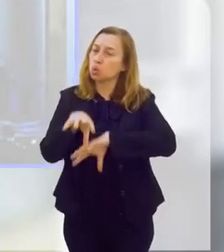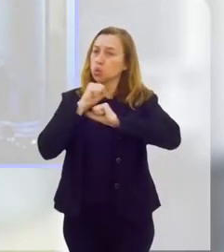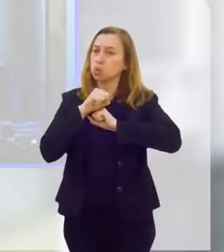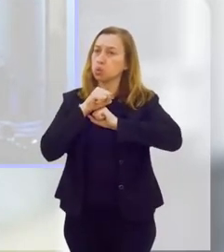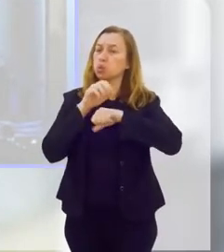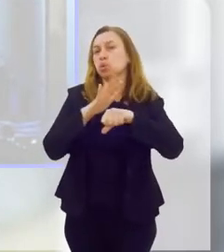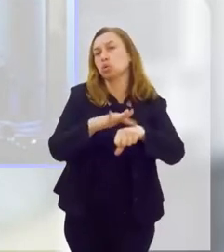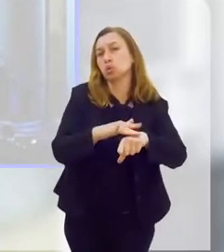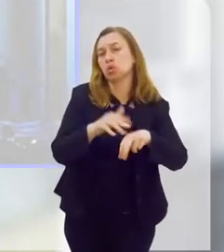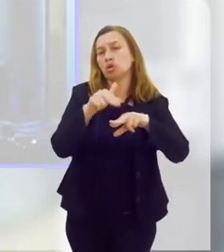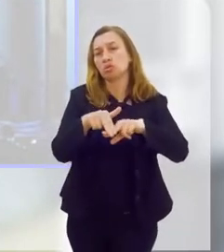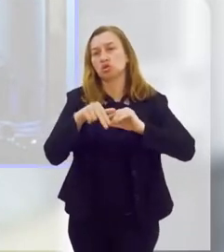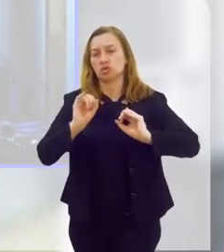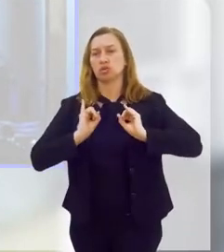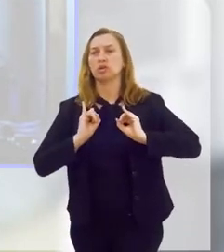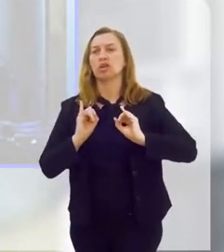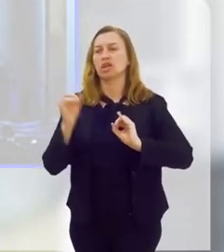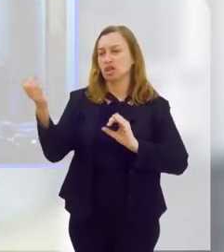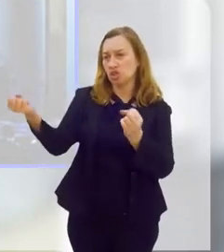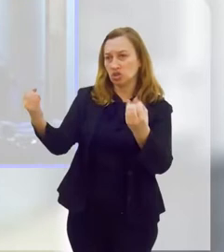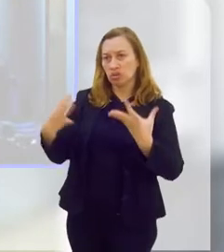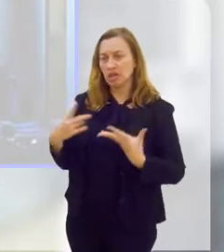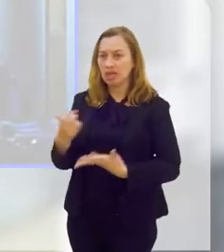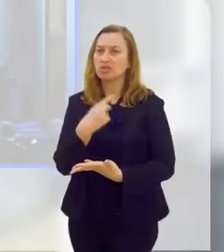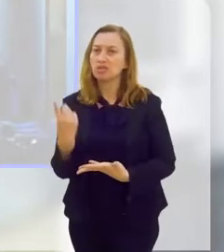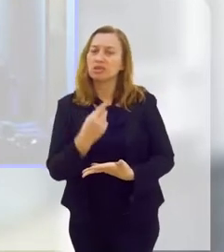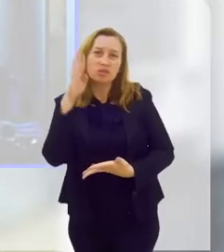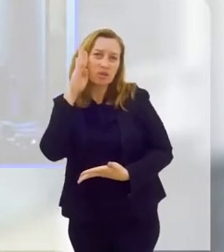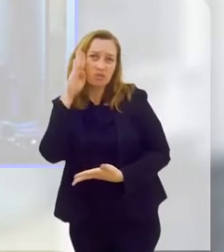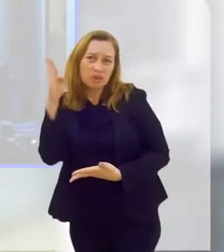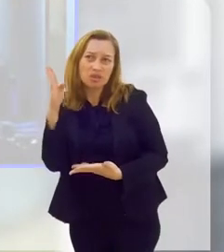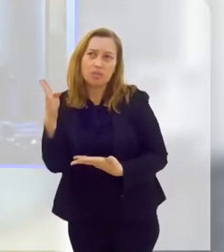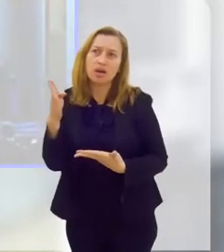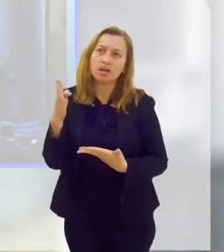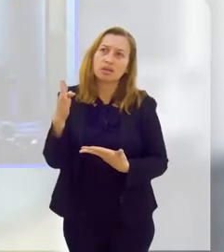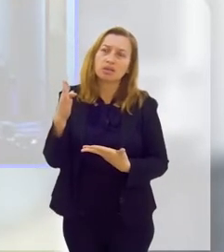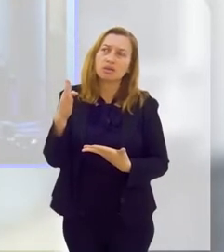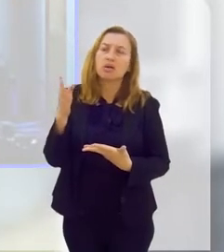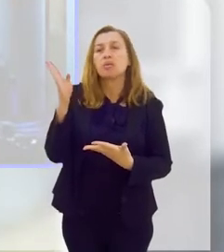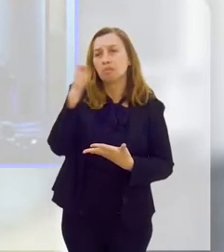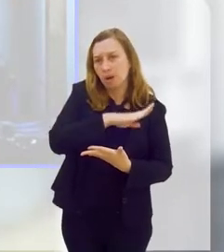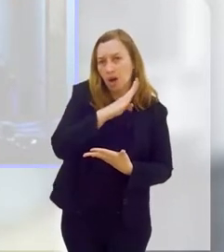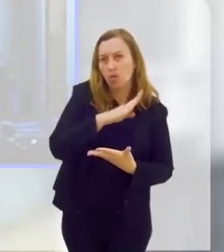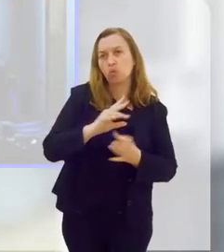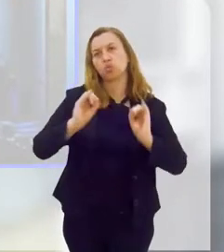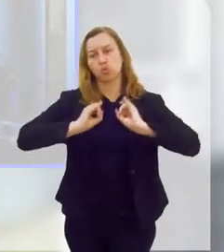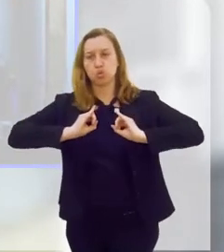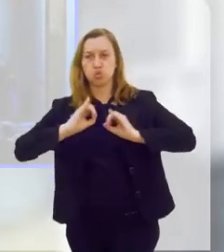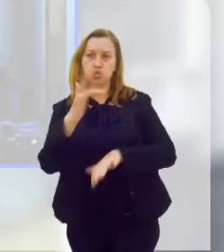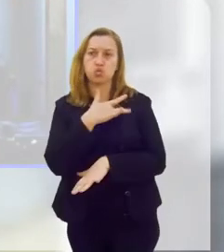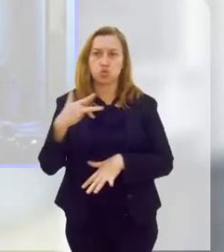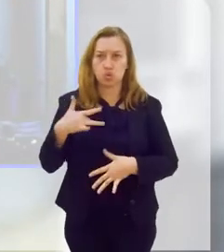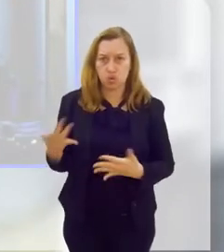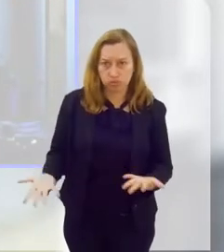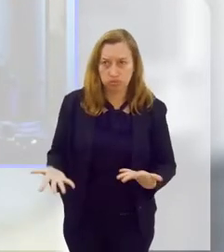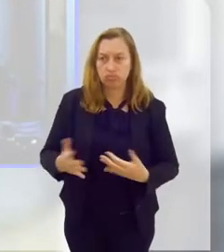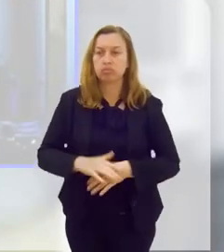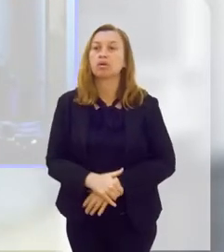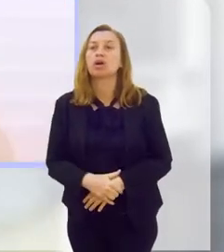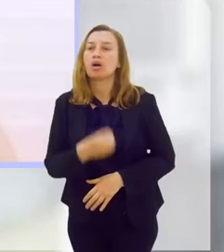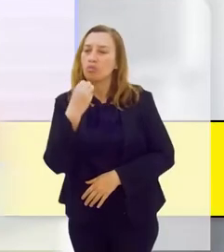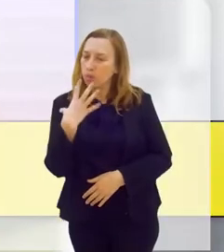causa do sedentarismo? O que você pode falar para a gente em relação às principais males do sedentarismo à saúde?